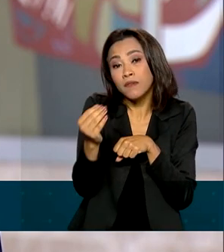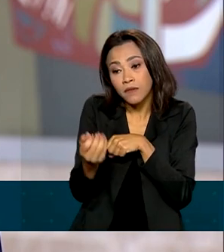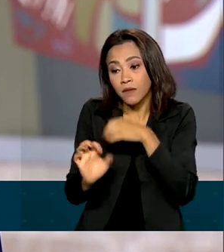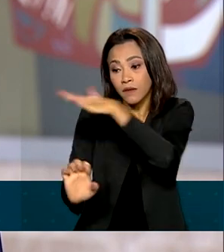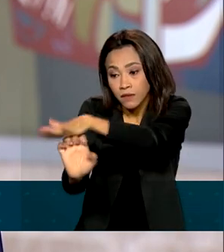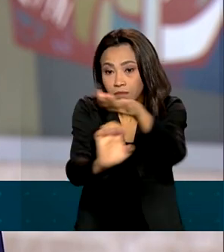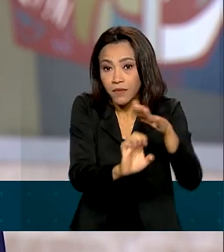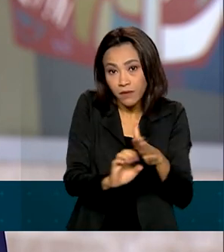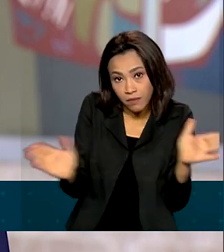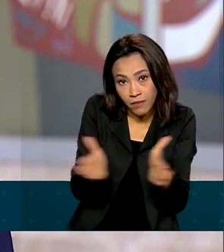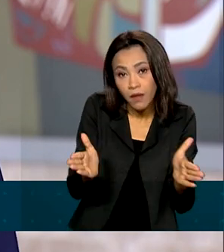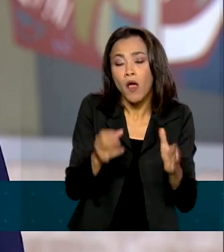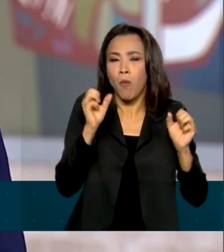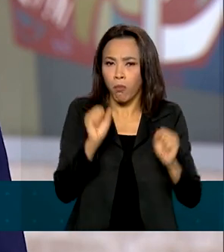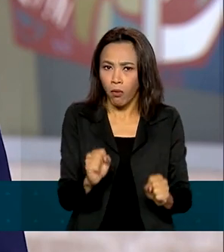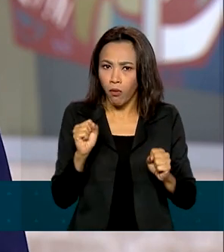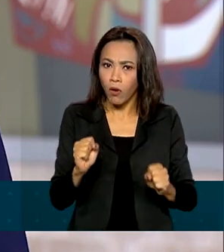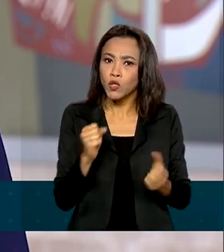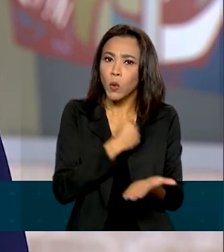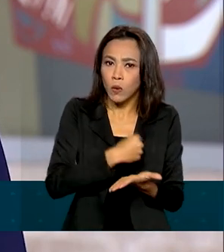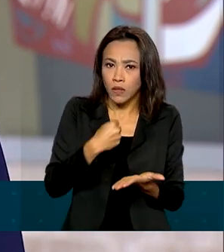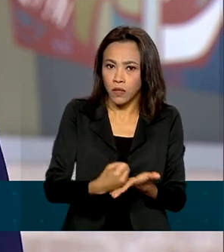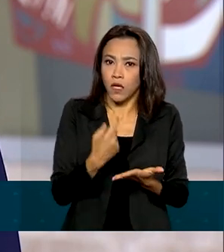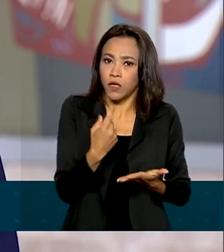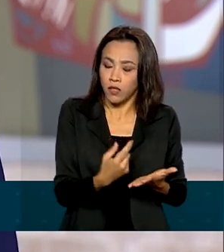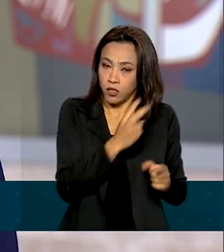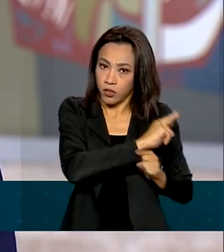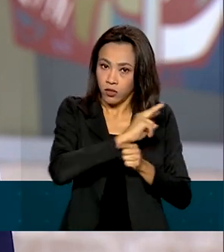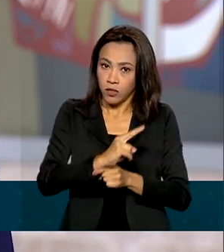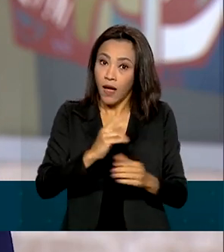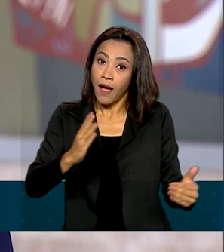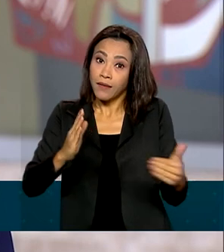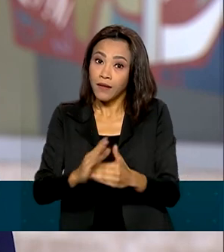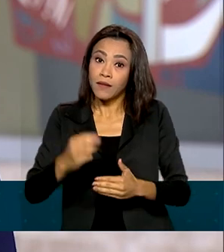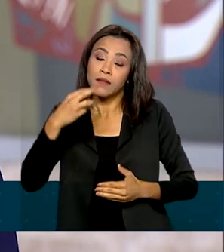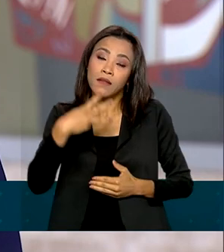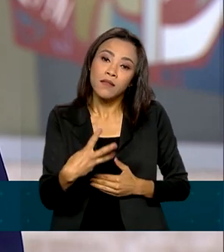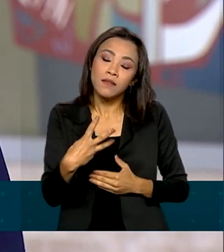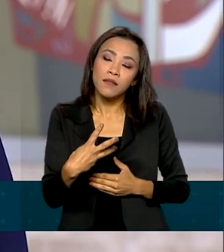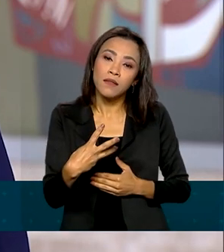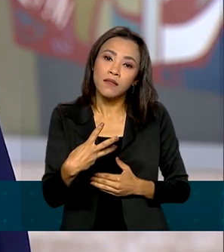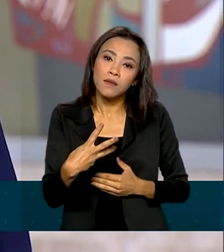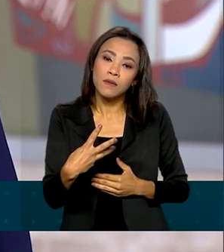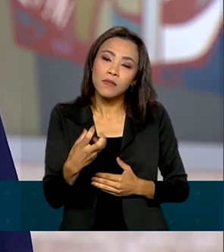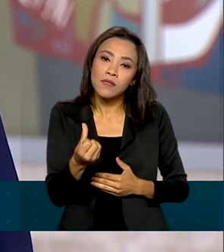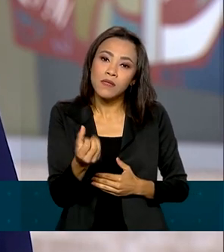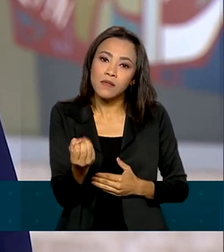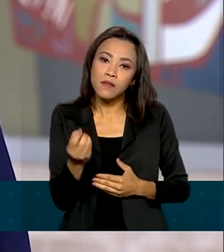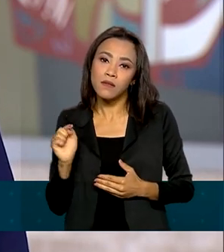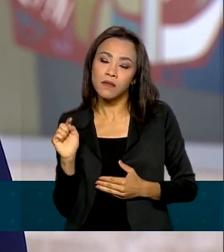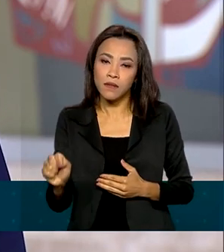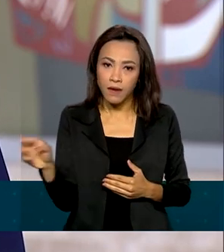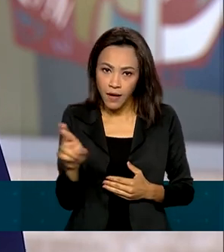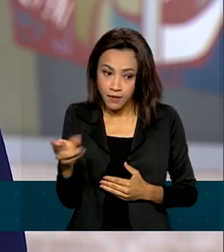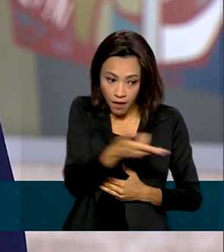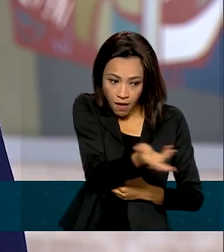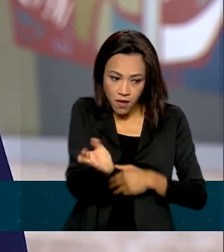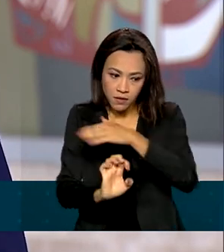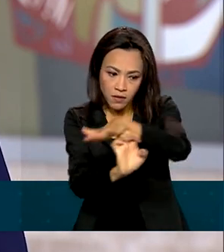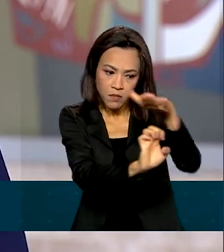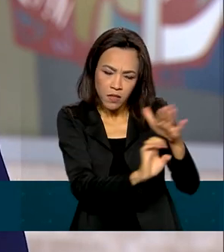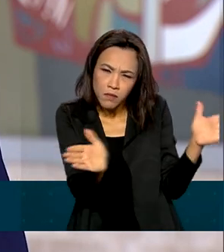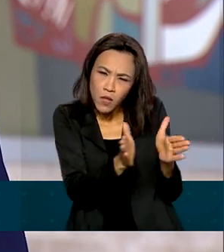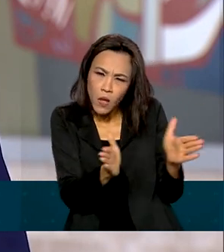Podem contratar as microempresas com faturamento anual de até R$ 360 mil, no caso das pequenas empresas,